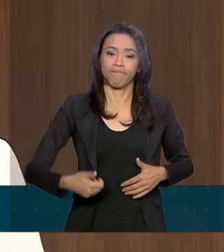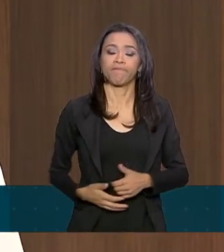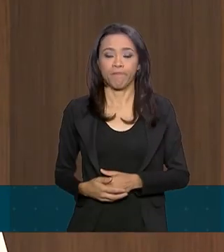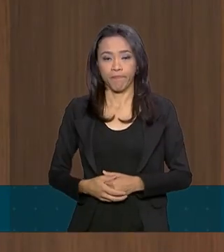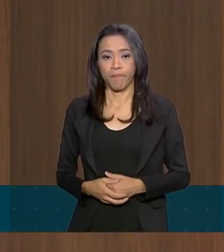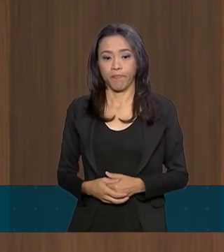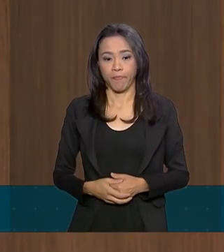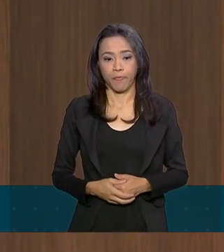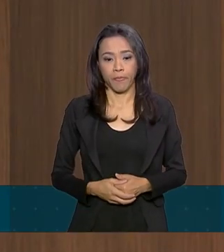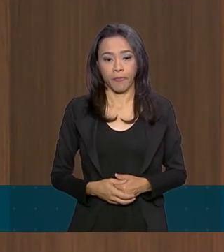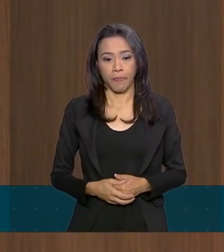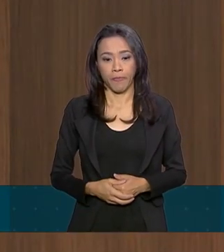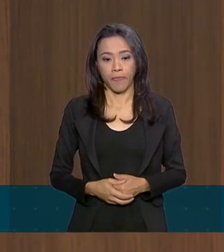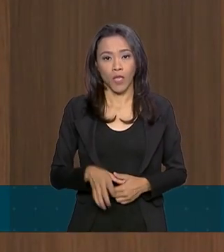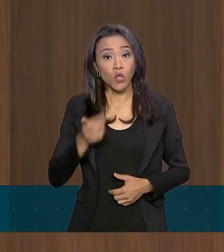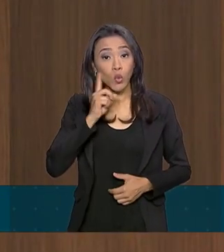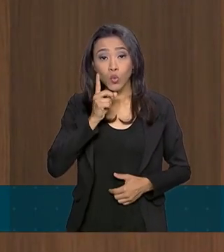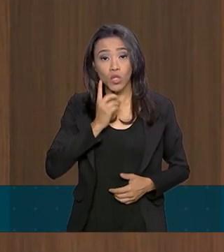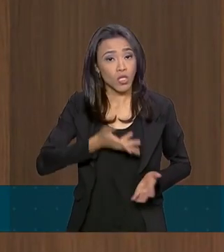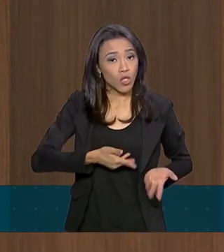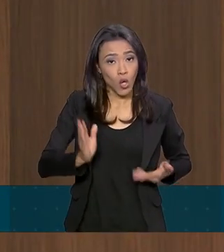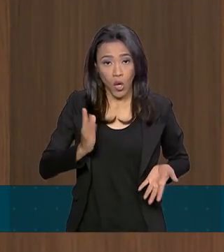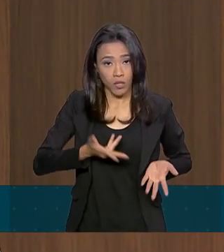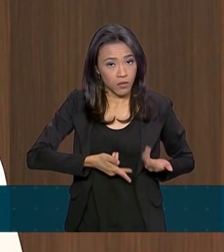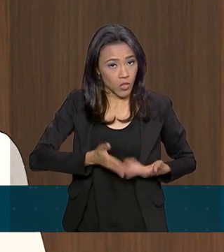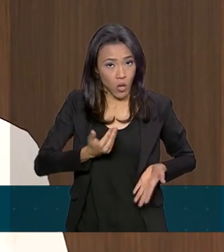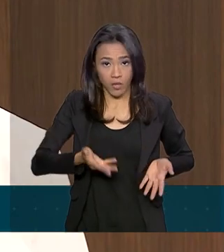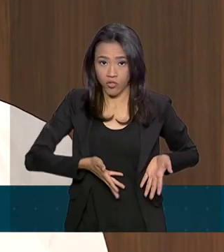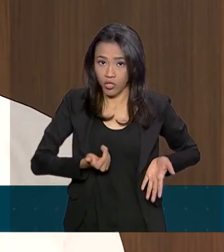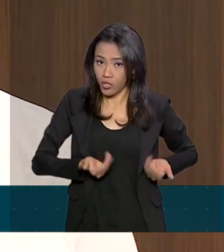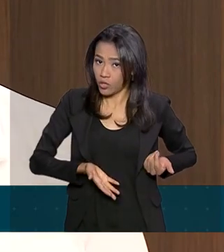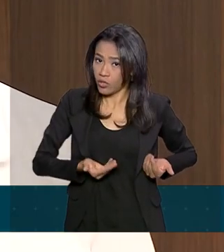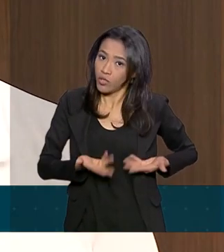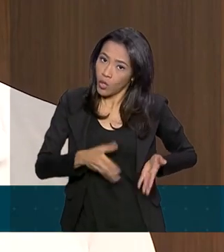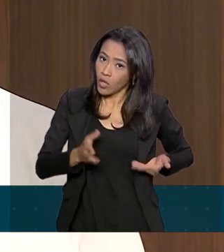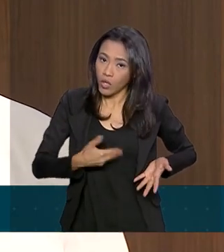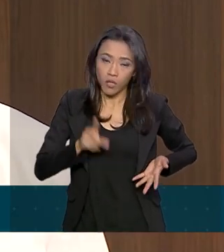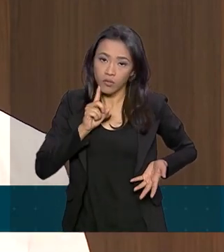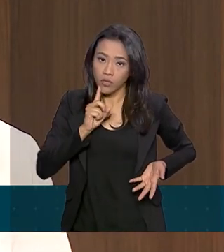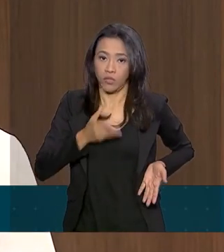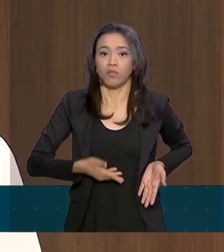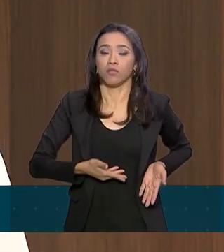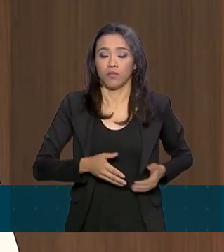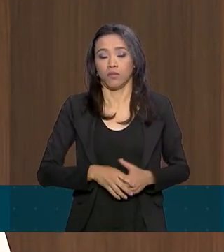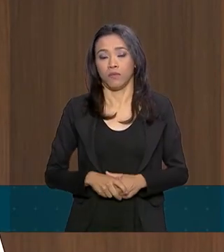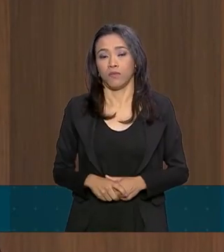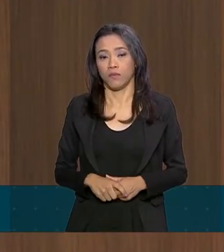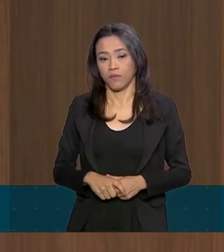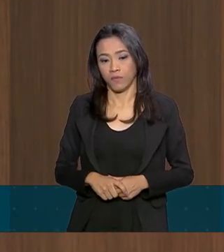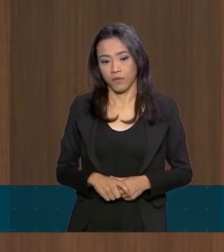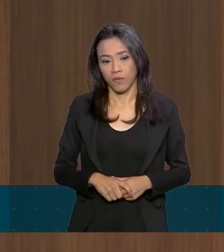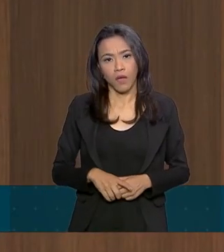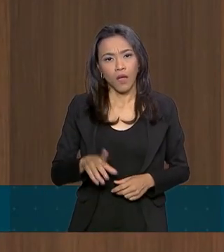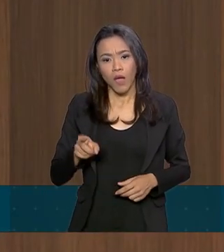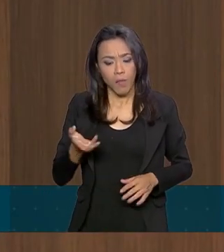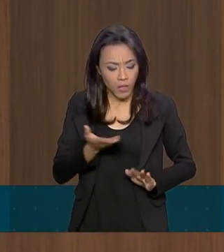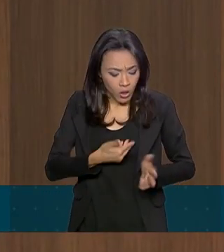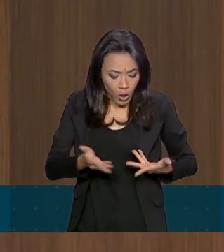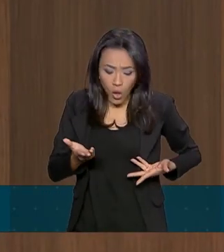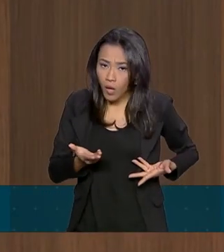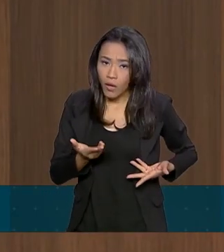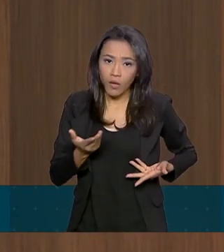Não, todo dia ele é trocado, todo dia. É uma troca do